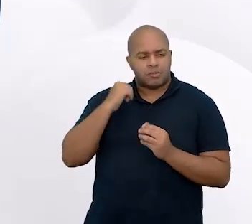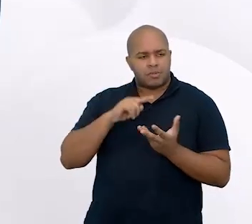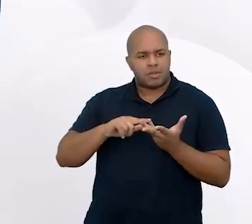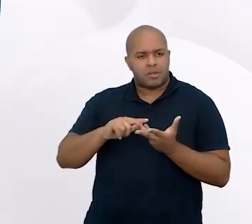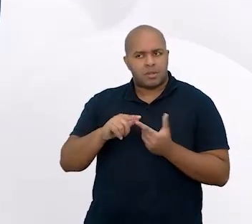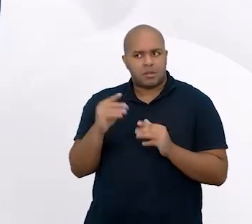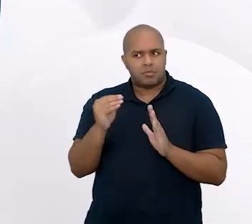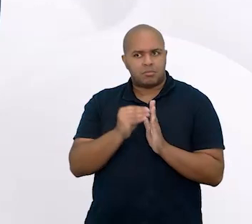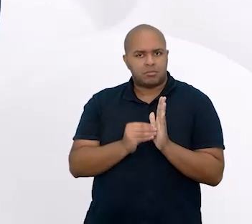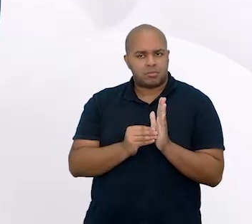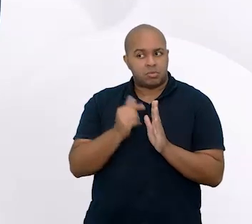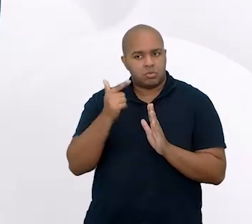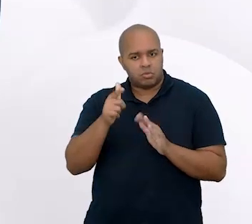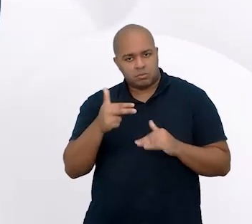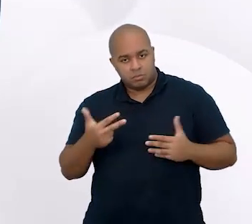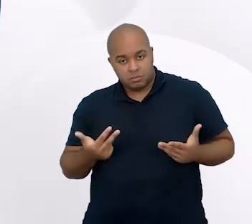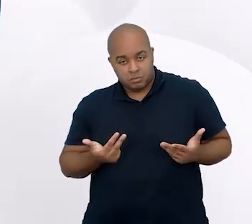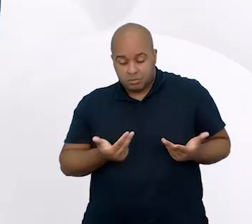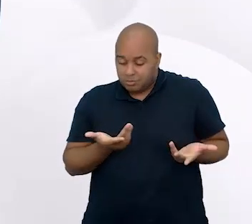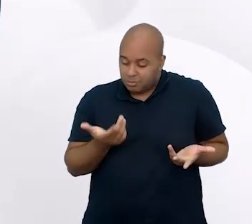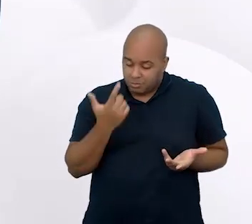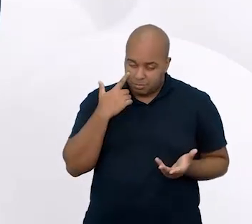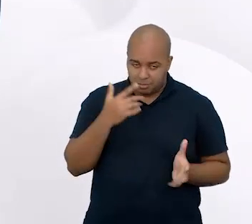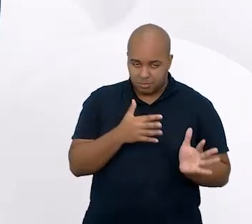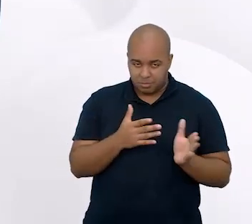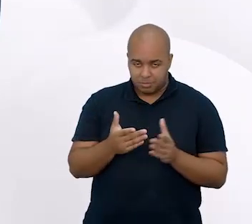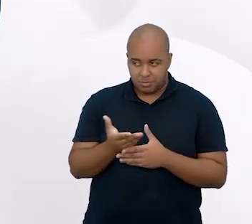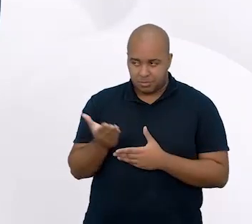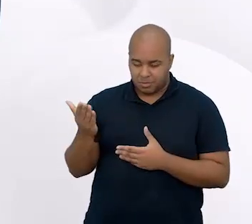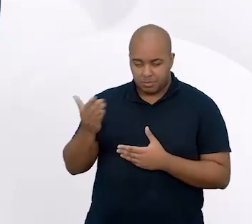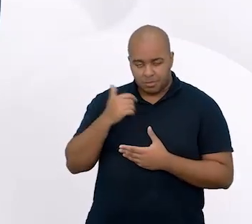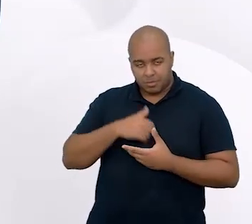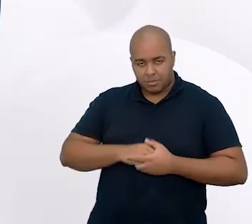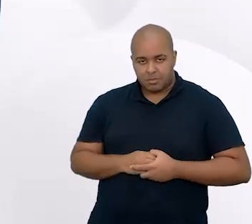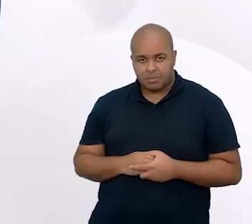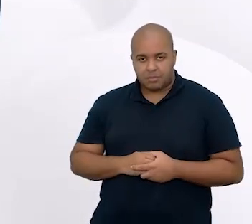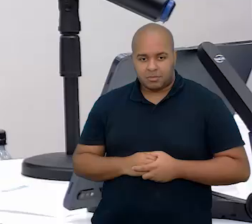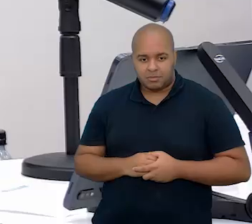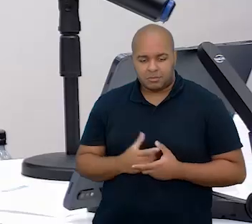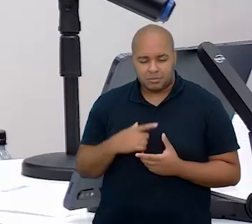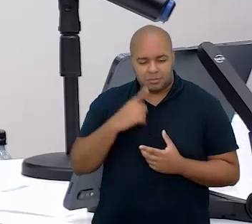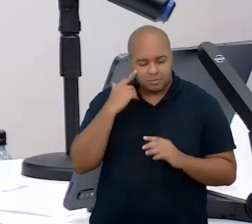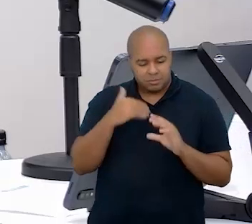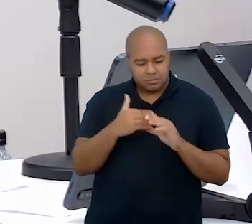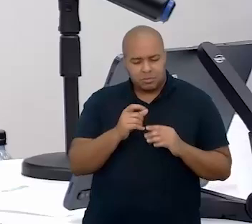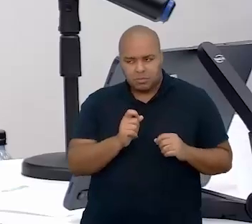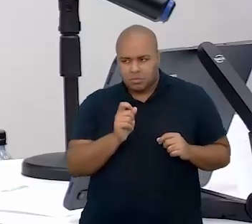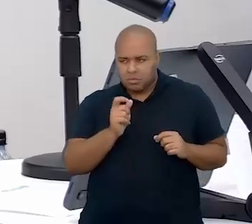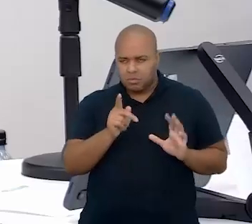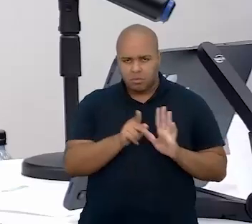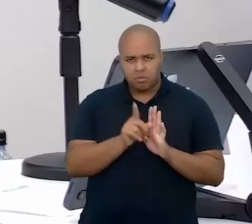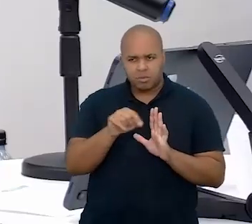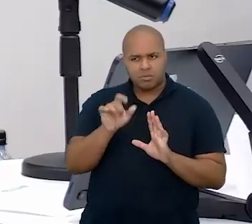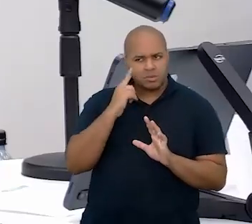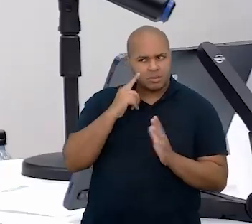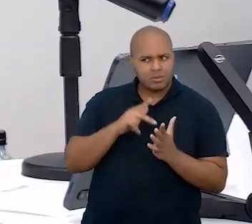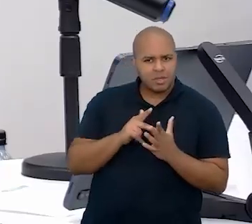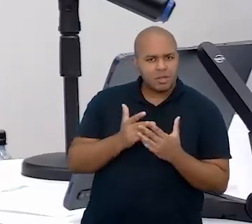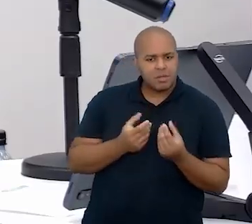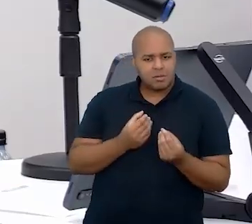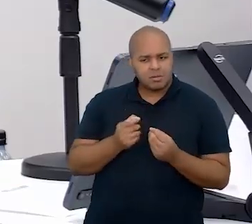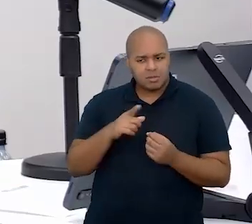constituição de outros saberes. Então, aí eu passo a bola para as meninas, para ver no chat o que vocês, na verdade,